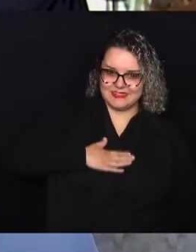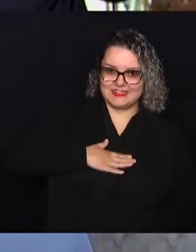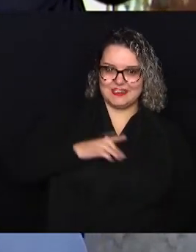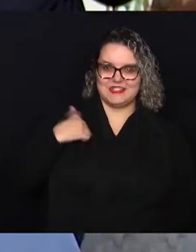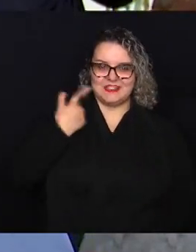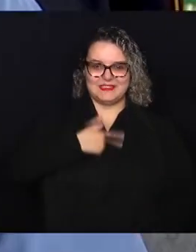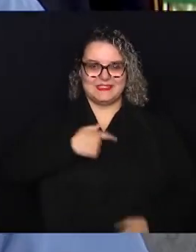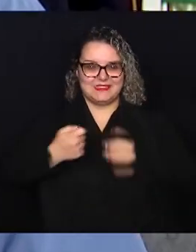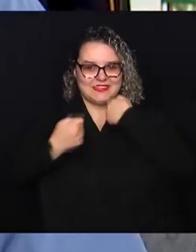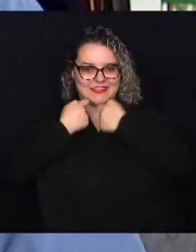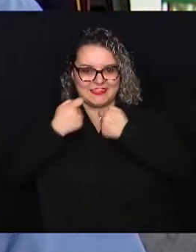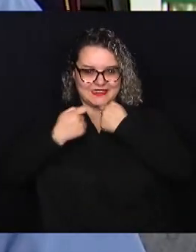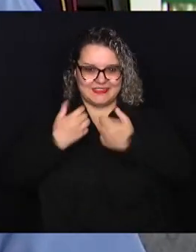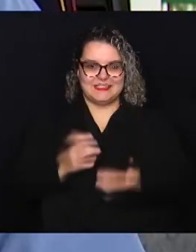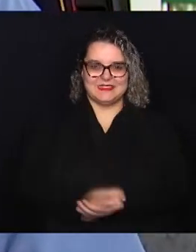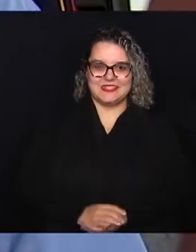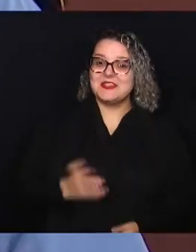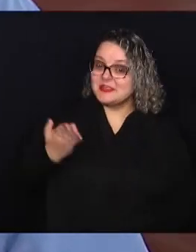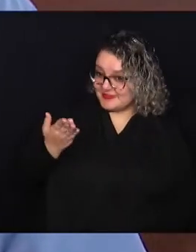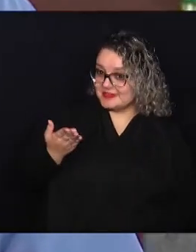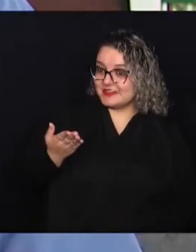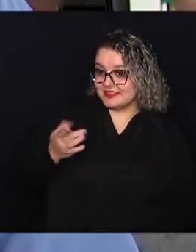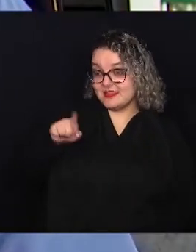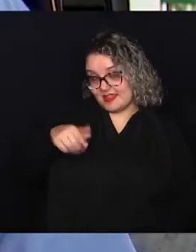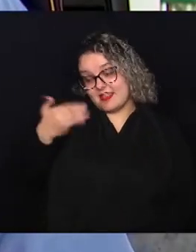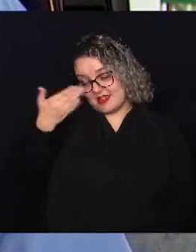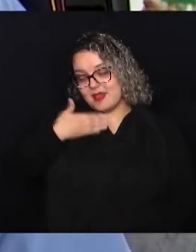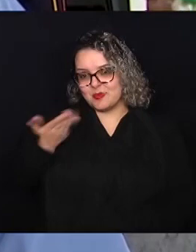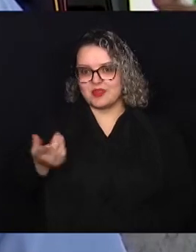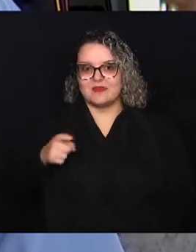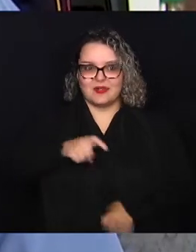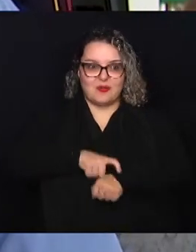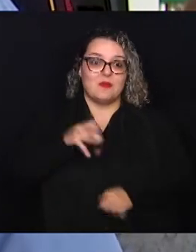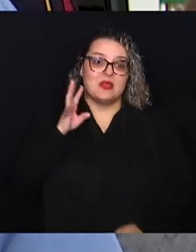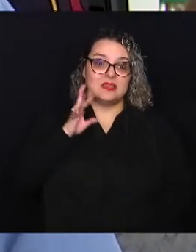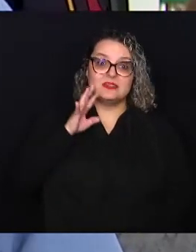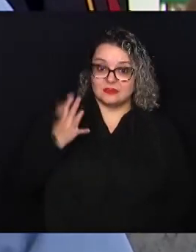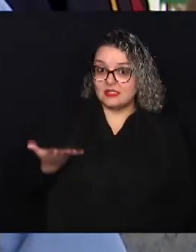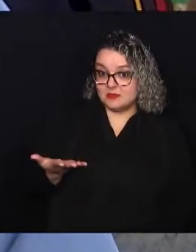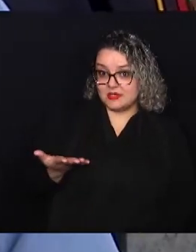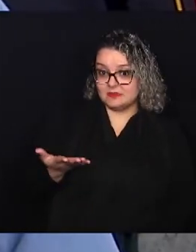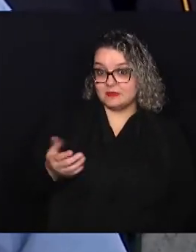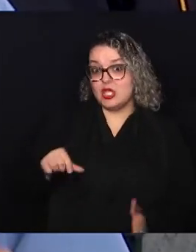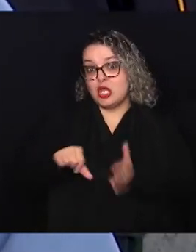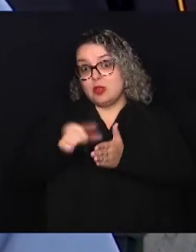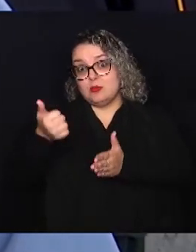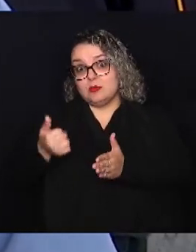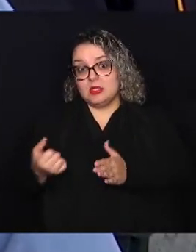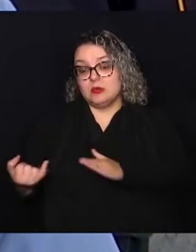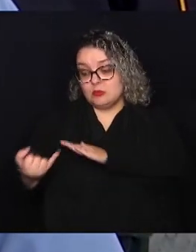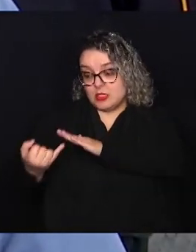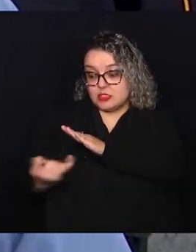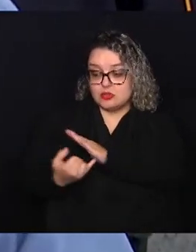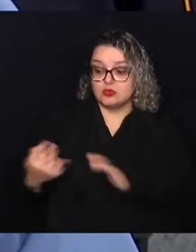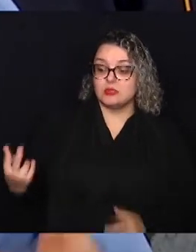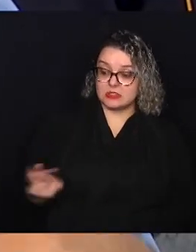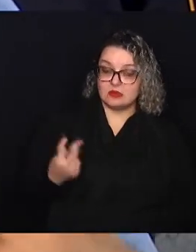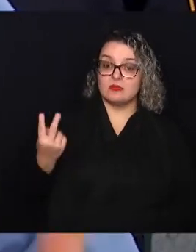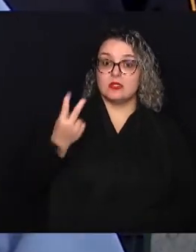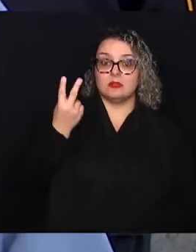nossa repórter Mas você mesmo é testemunha de que esse é um momento legal Primeiro a instituição valorizando